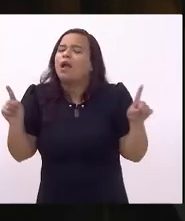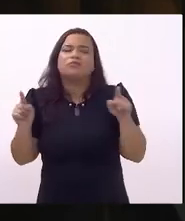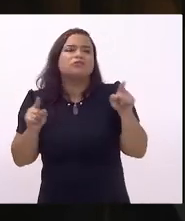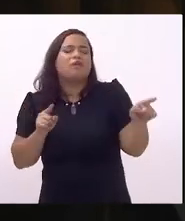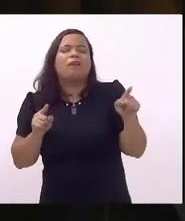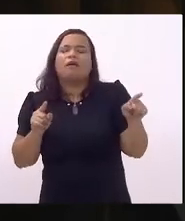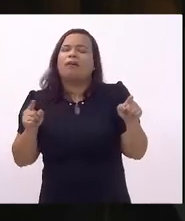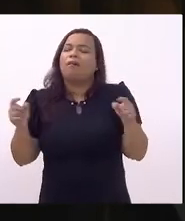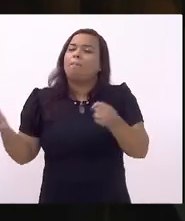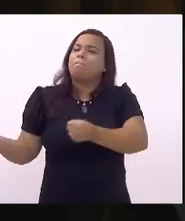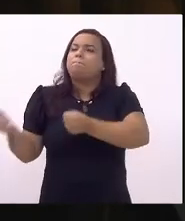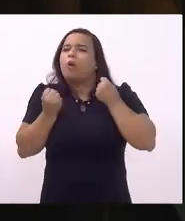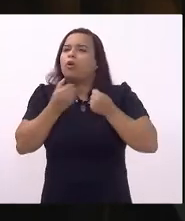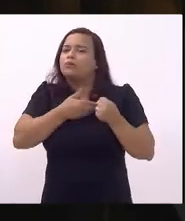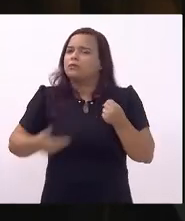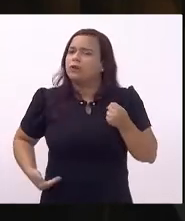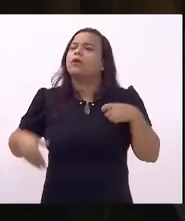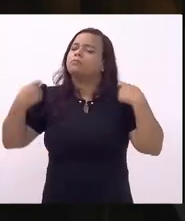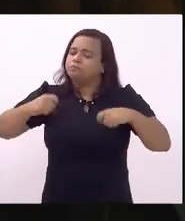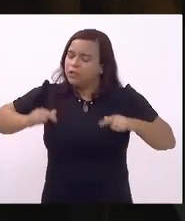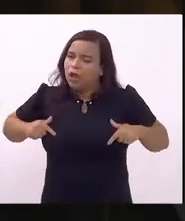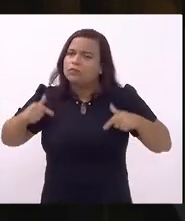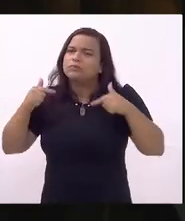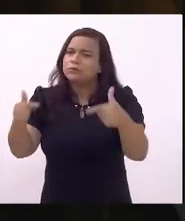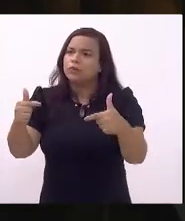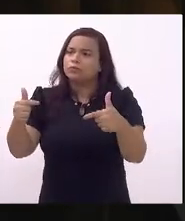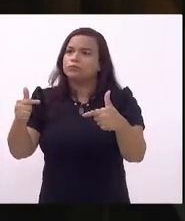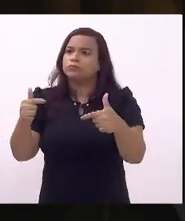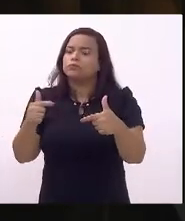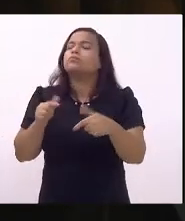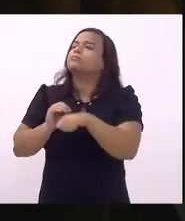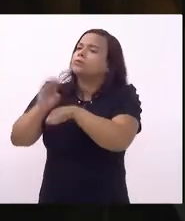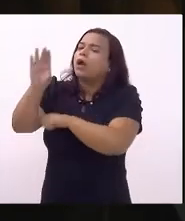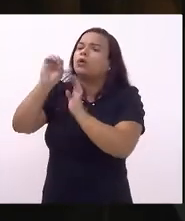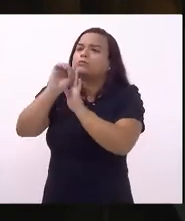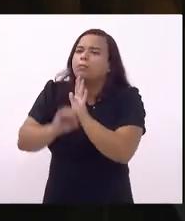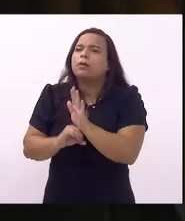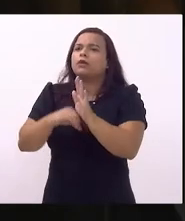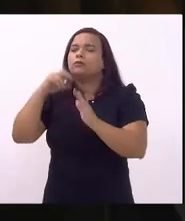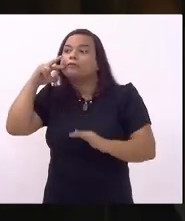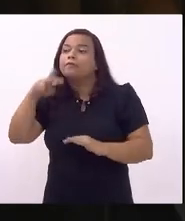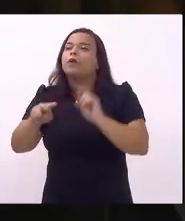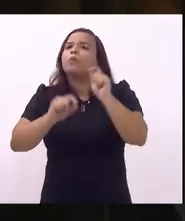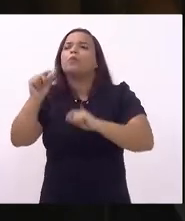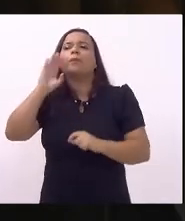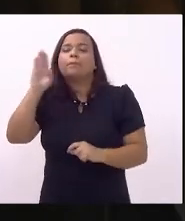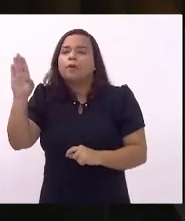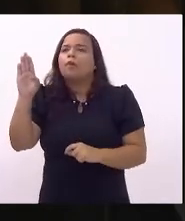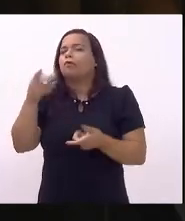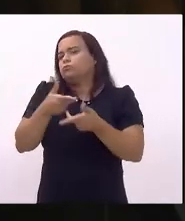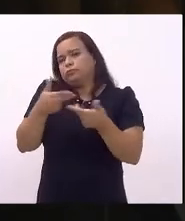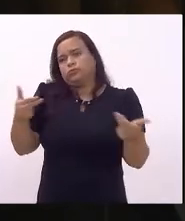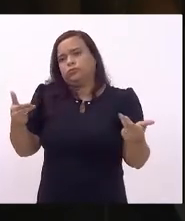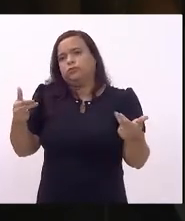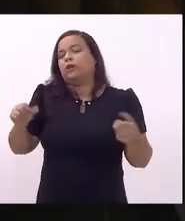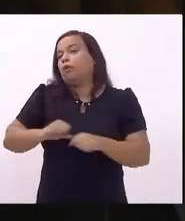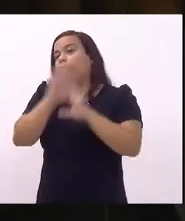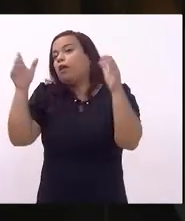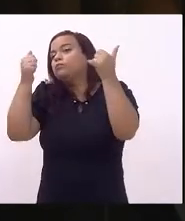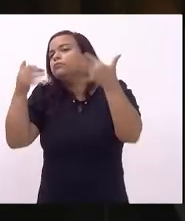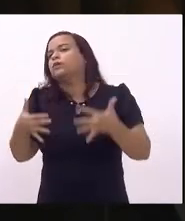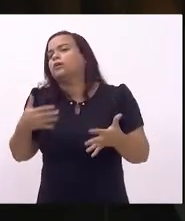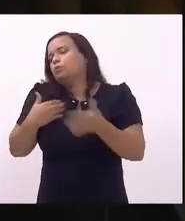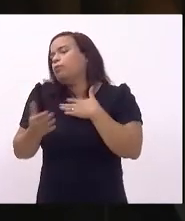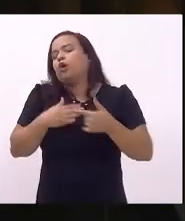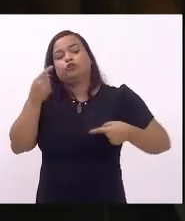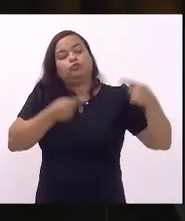tem que agir concretamente executando o orçamento definindo prioridades então que fique claro seja na discussão